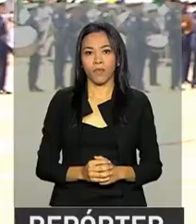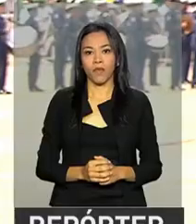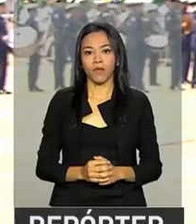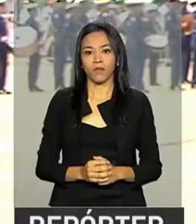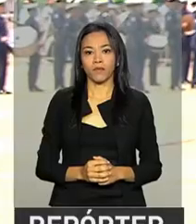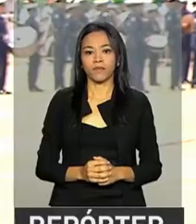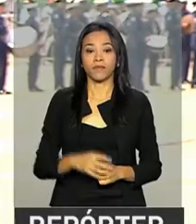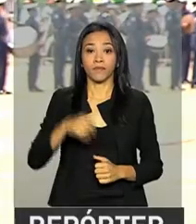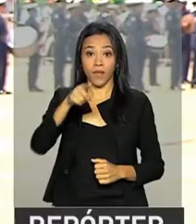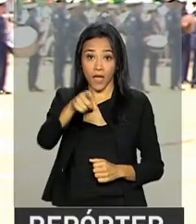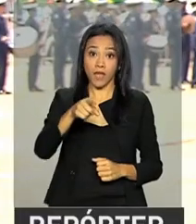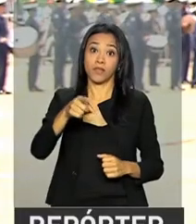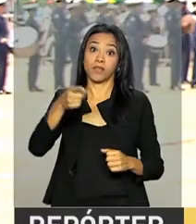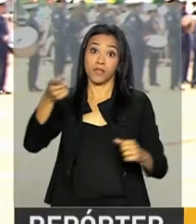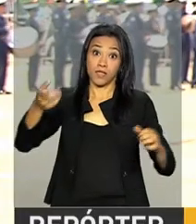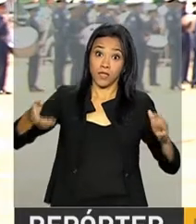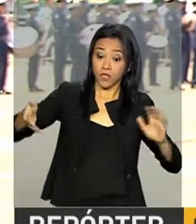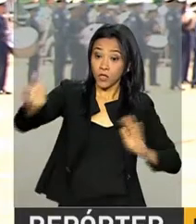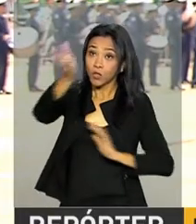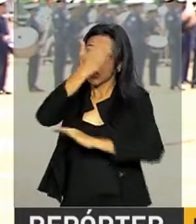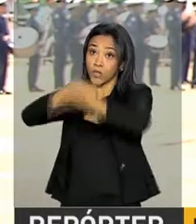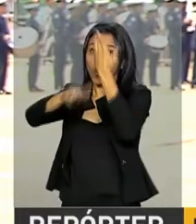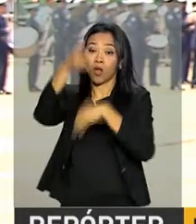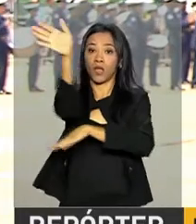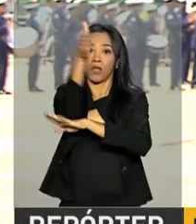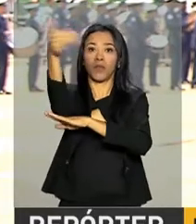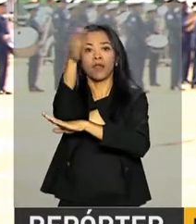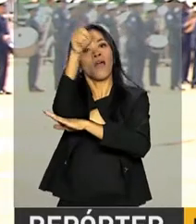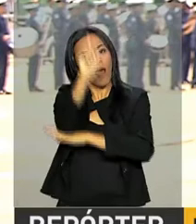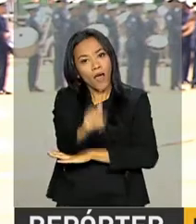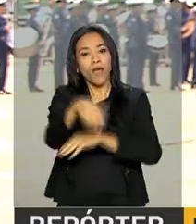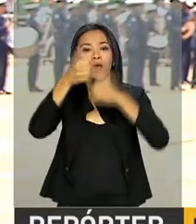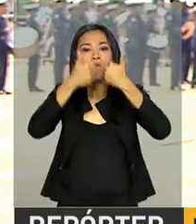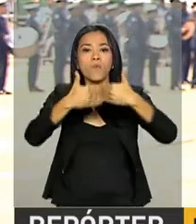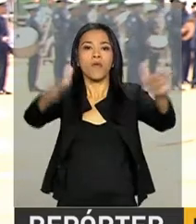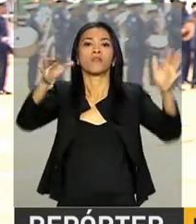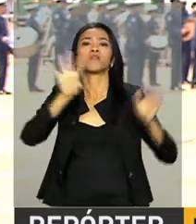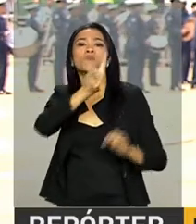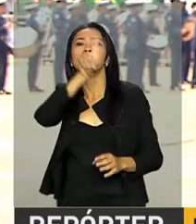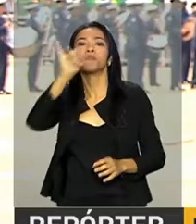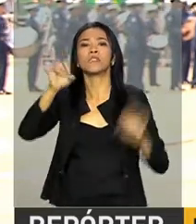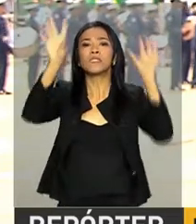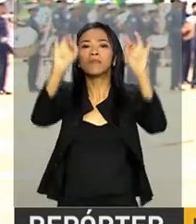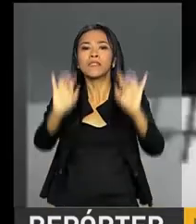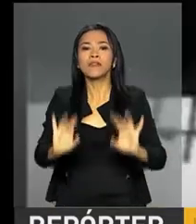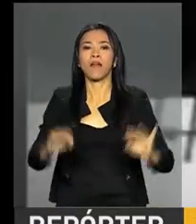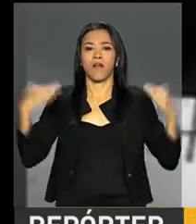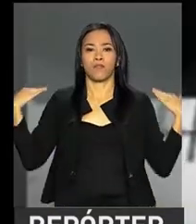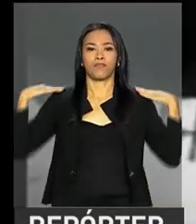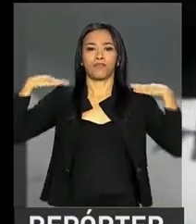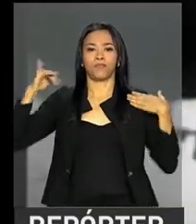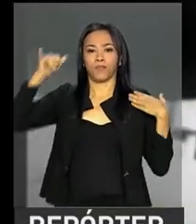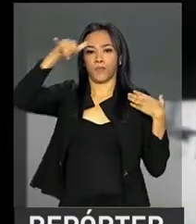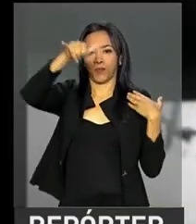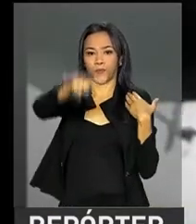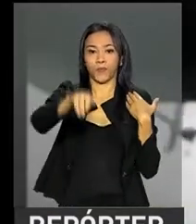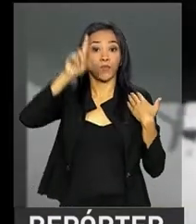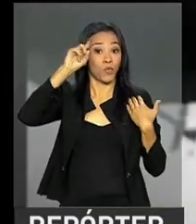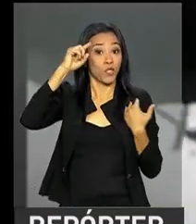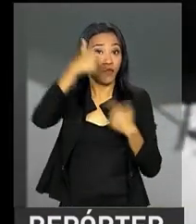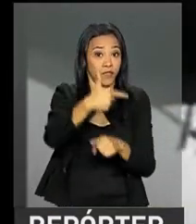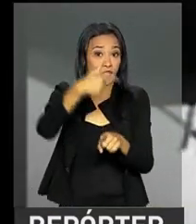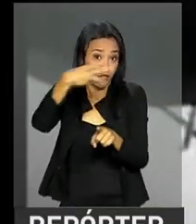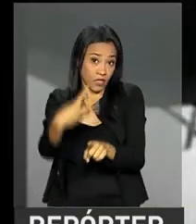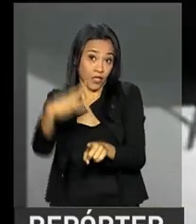A cerimônia de troca da bandeira marca o início das celebrações de um dia especial para a aeronáutica. No dia 23 de outubro,